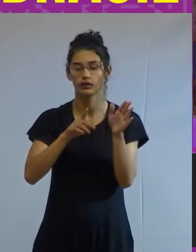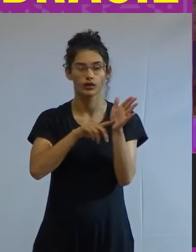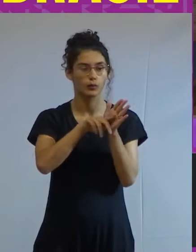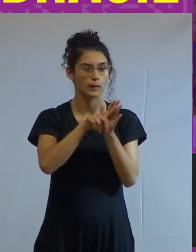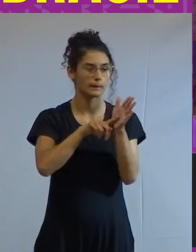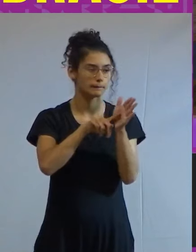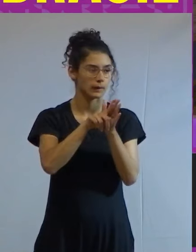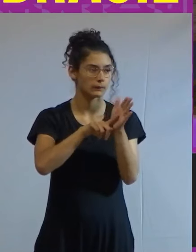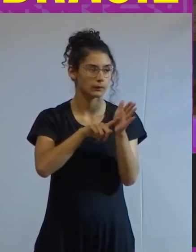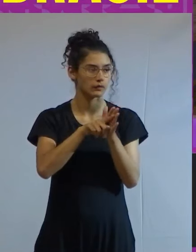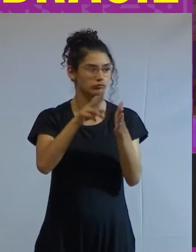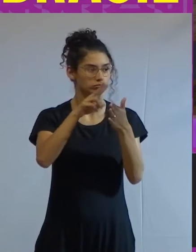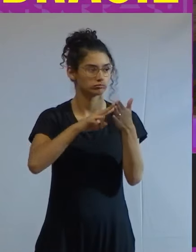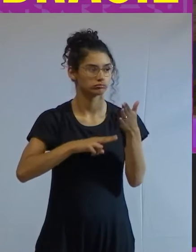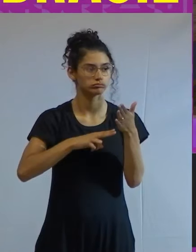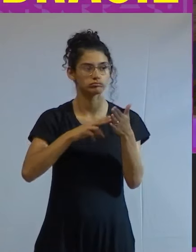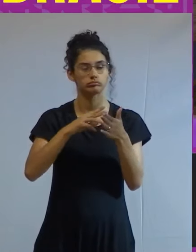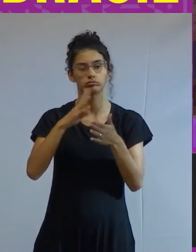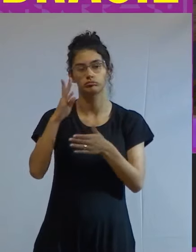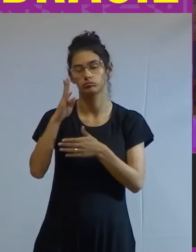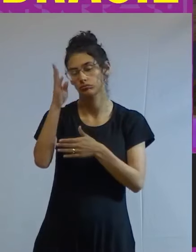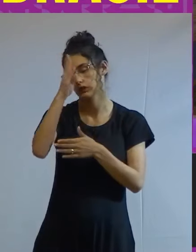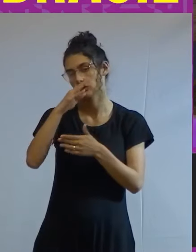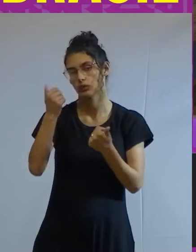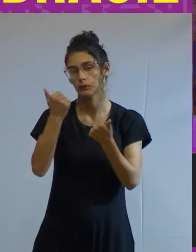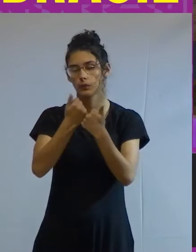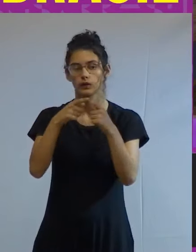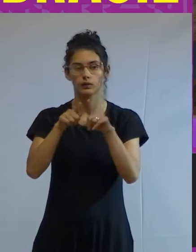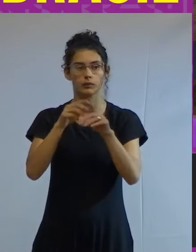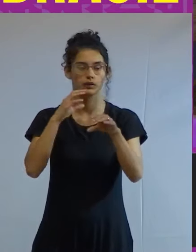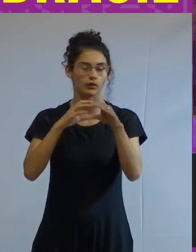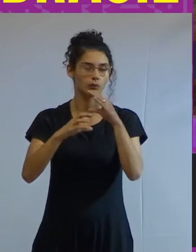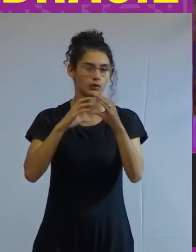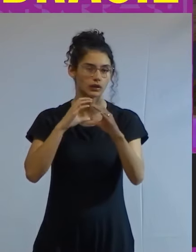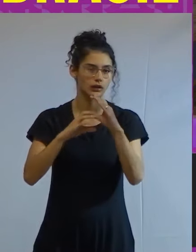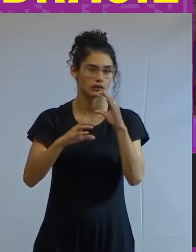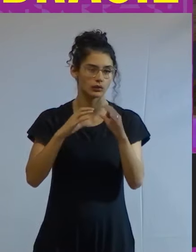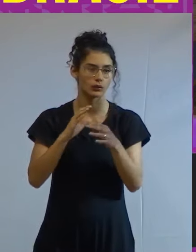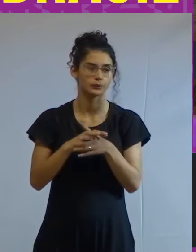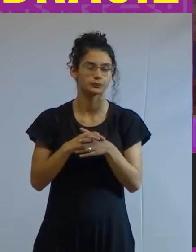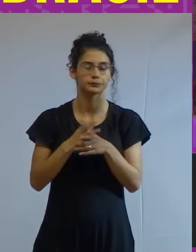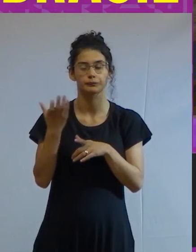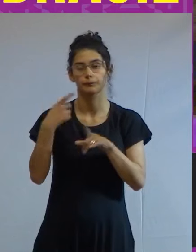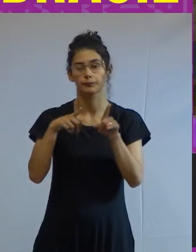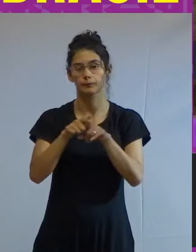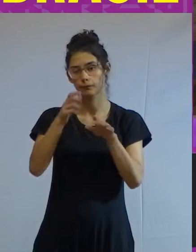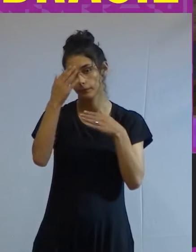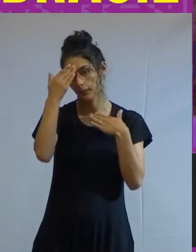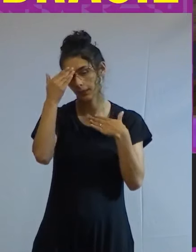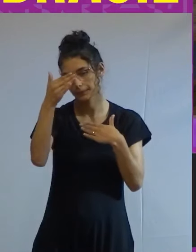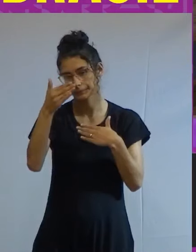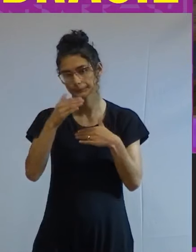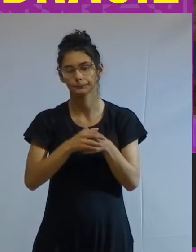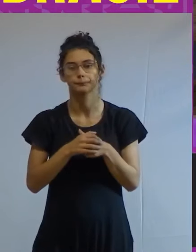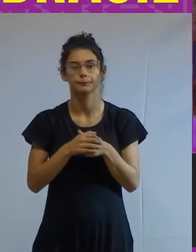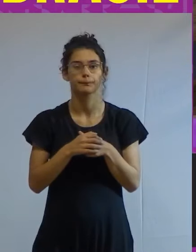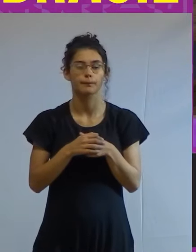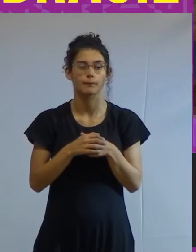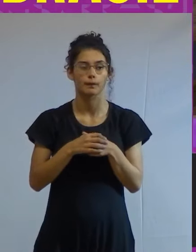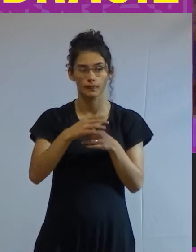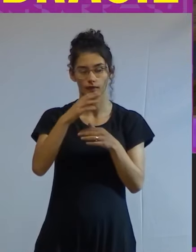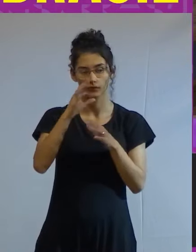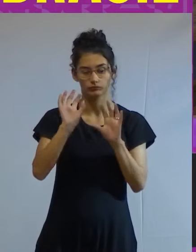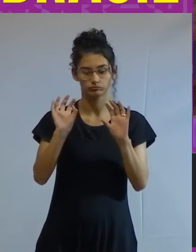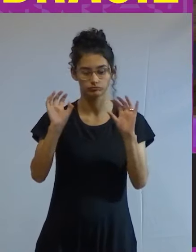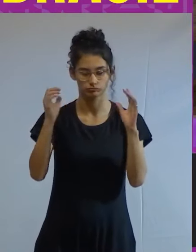pesquisa de leituras do Brasil e apoio da comunicação quero agradecer a síntese